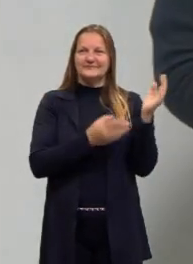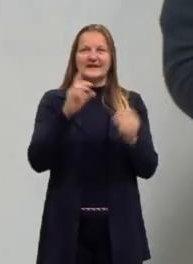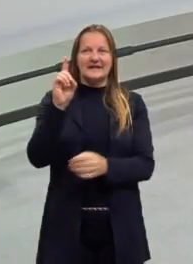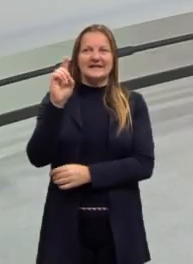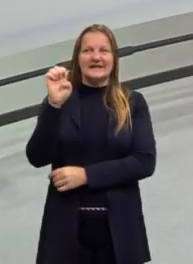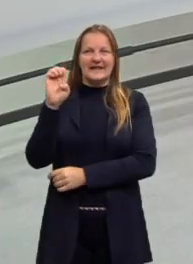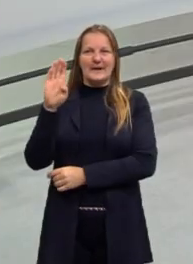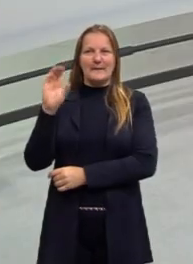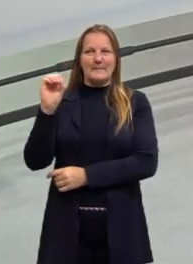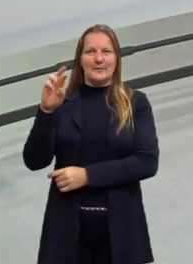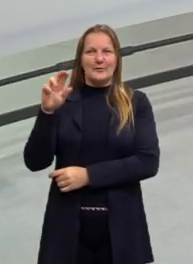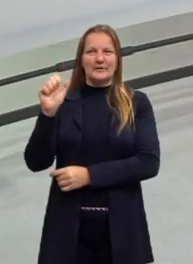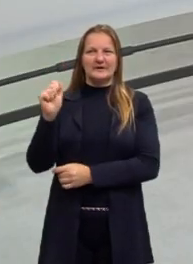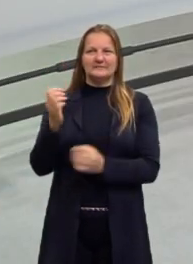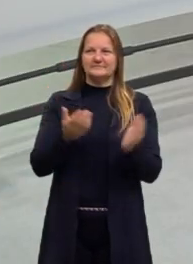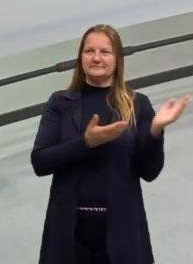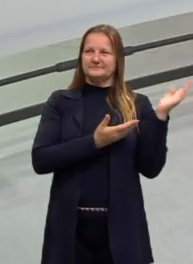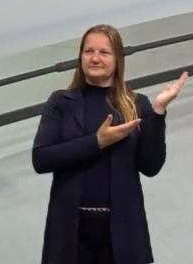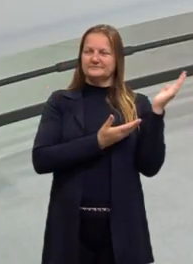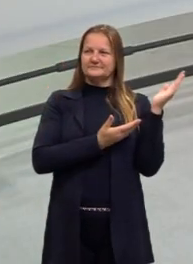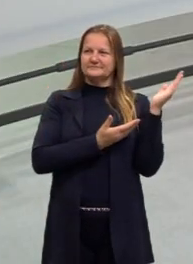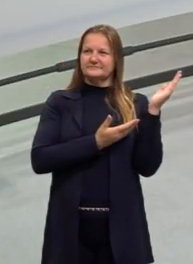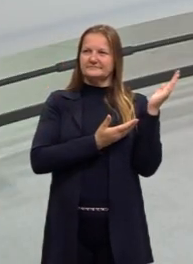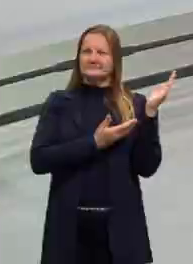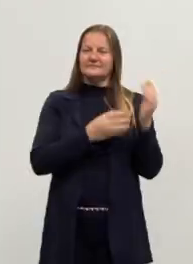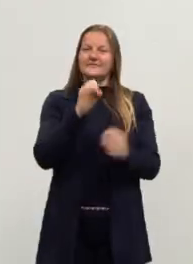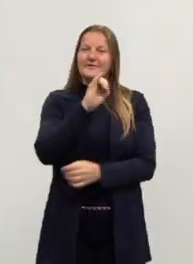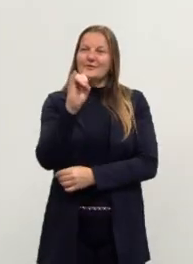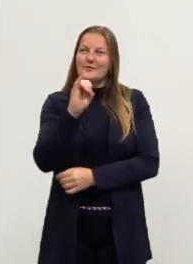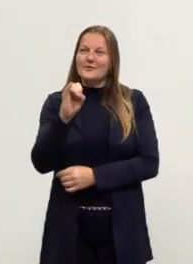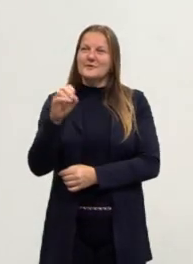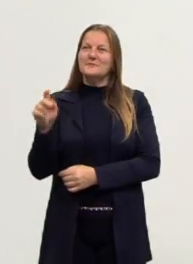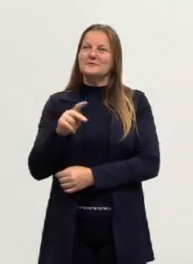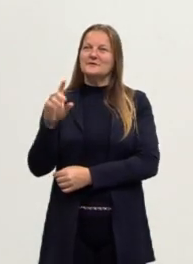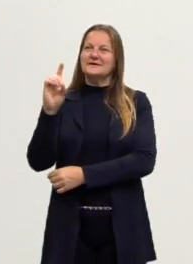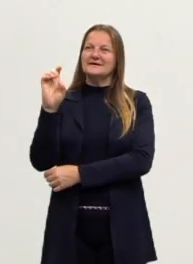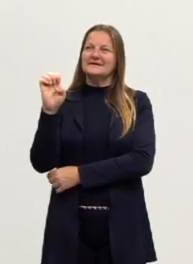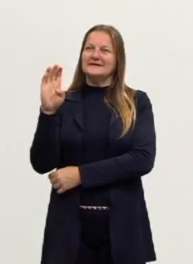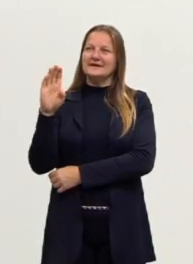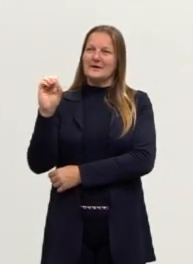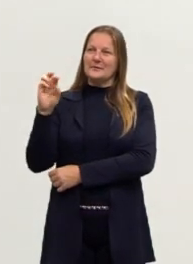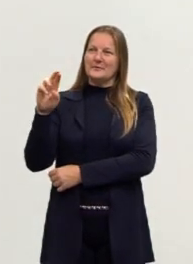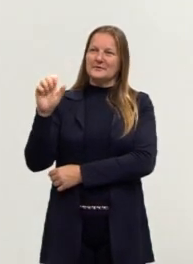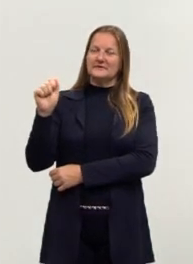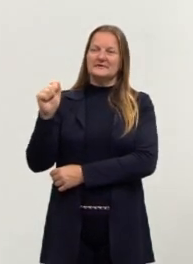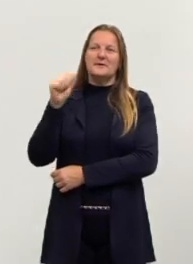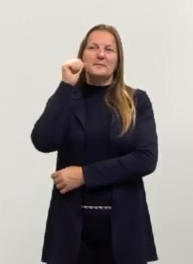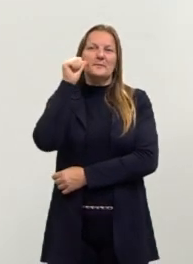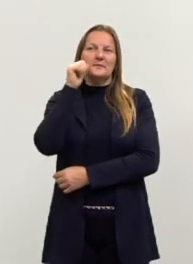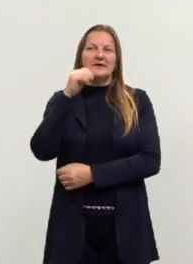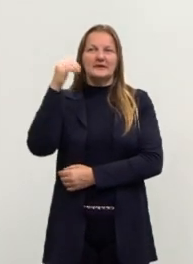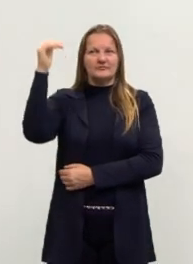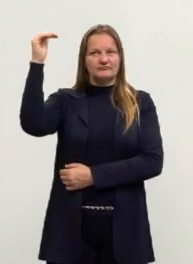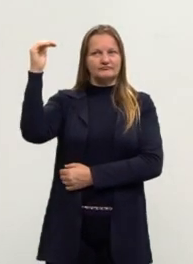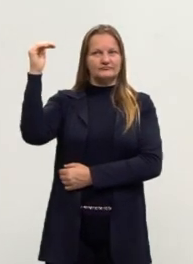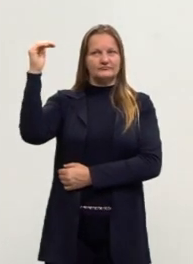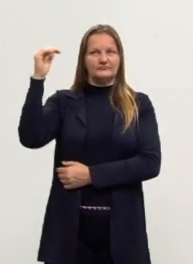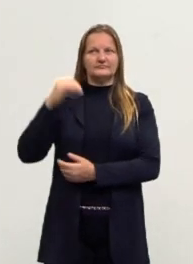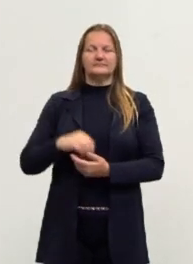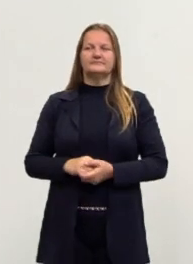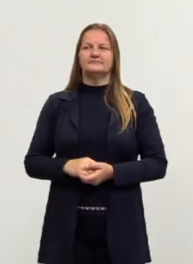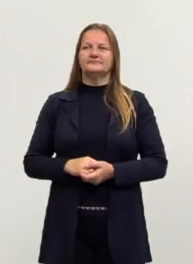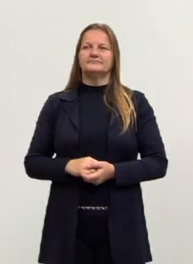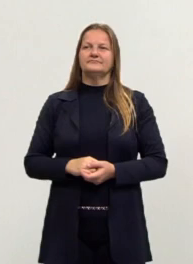está aqui participando conosco hoje. Olá, eu sou a professora Débora, sou uma mulher mediana, de estatura